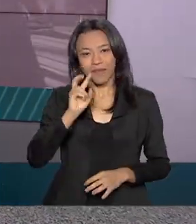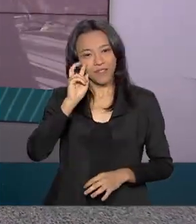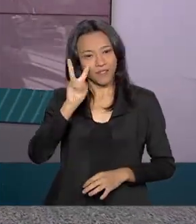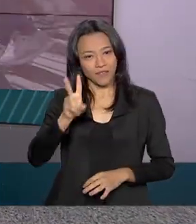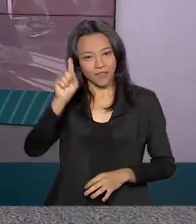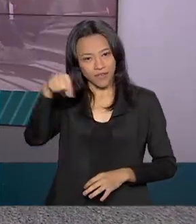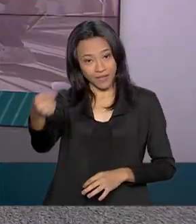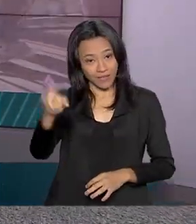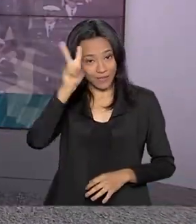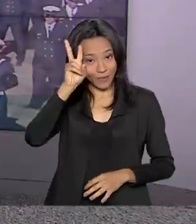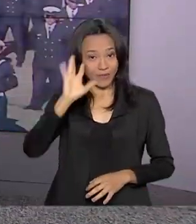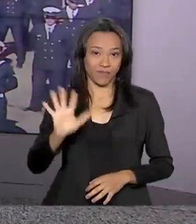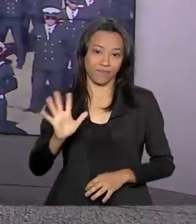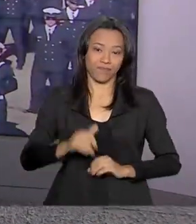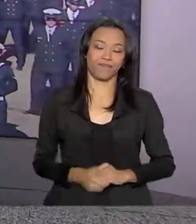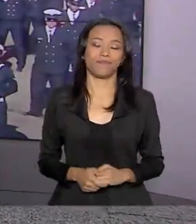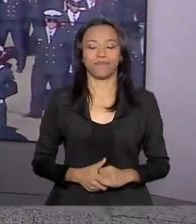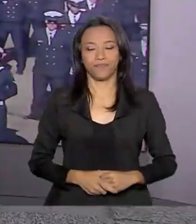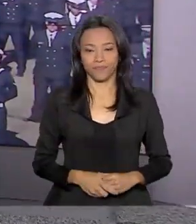a gente se vê na segunda-feira. Tchau!